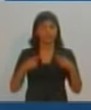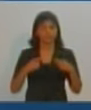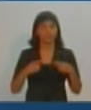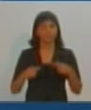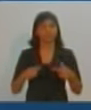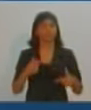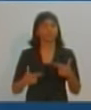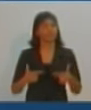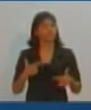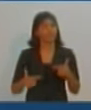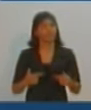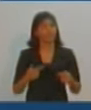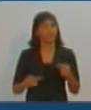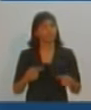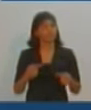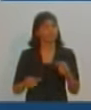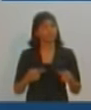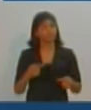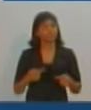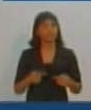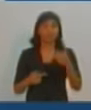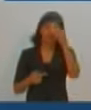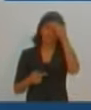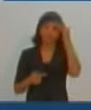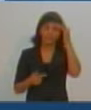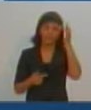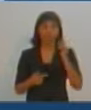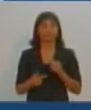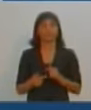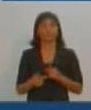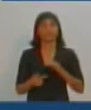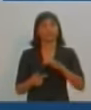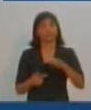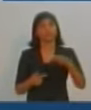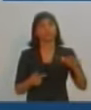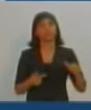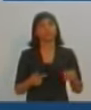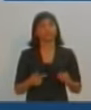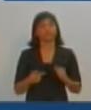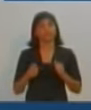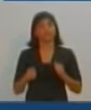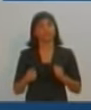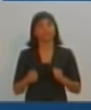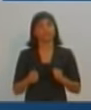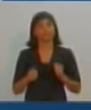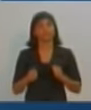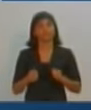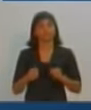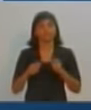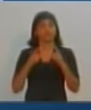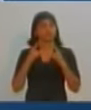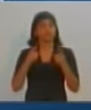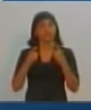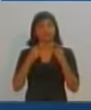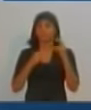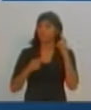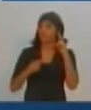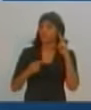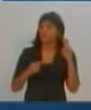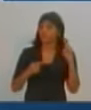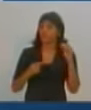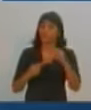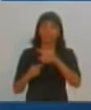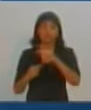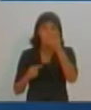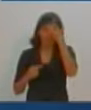prefeito ou uma prefeita. Essa pessoa precisa estar preparada e disposta a todo momento a discutir, ouvir a